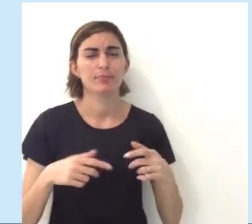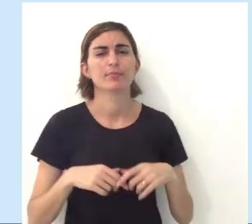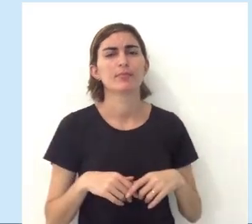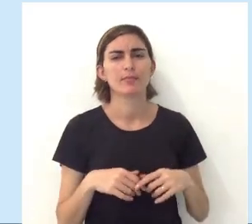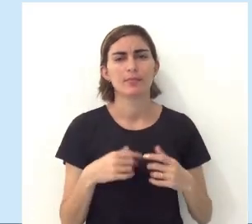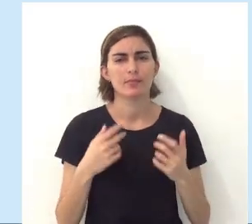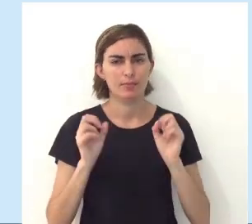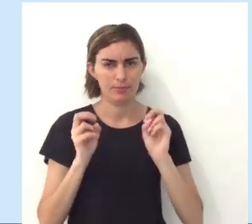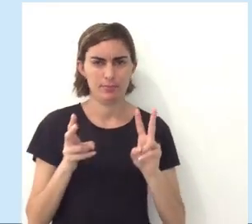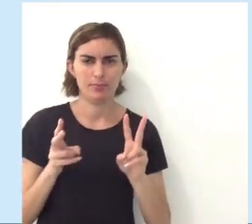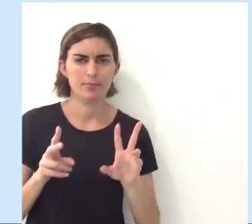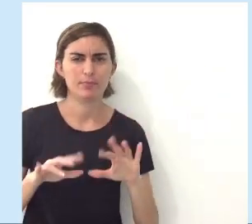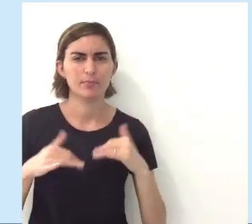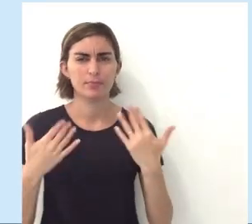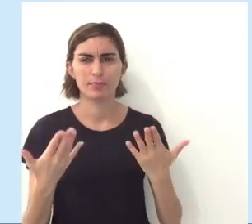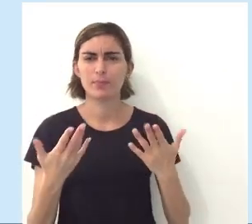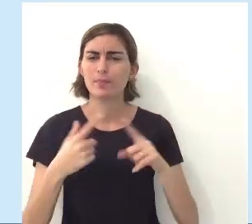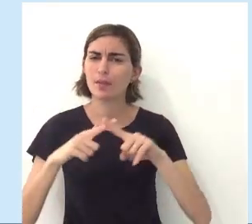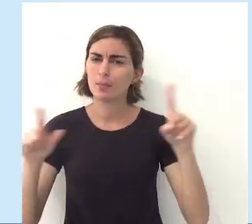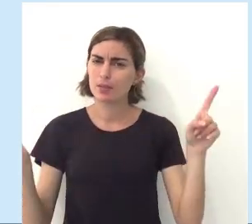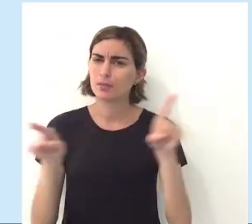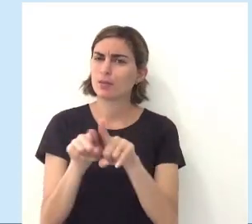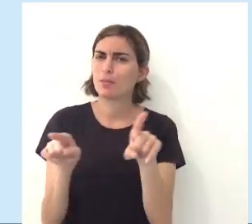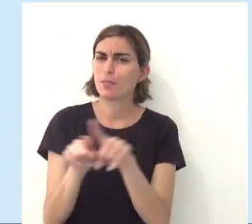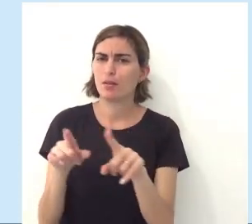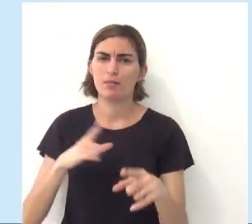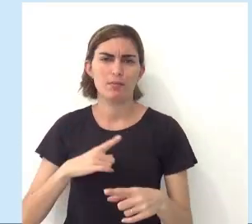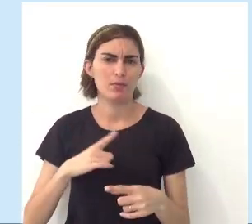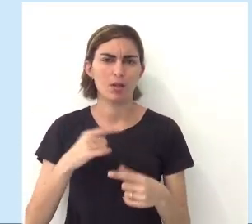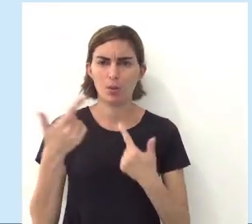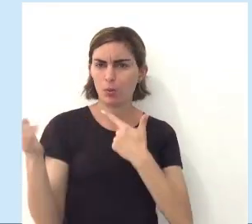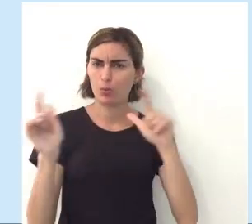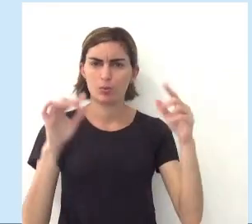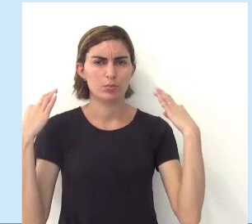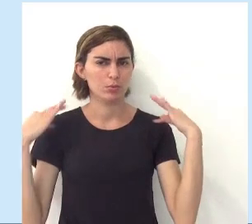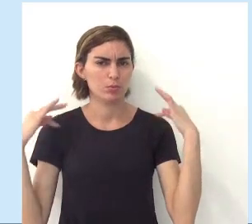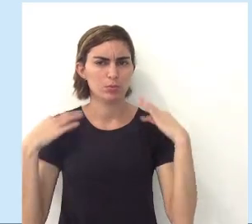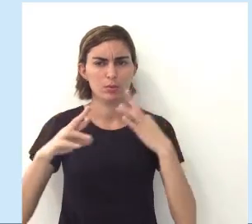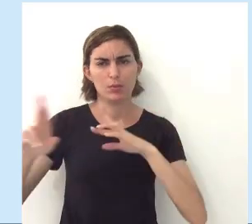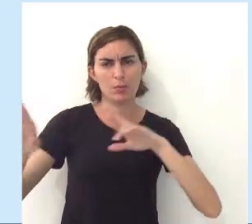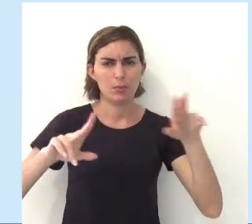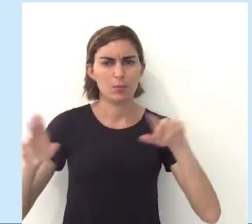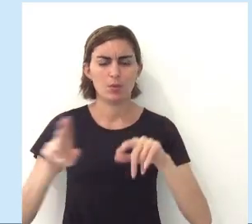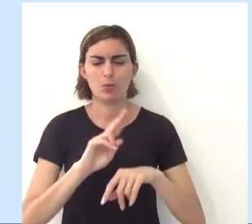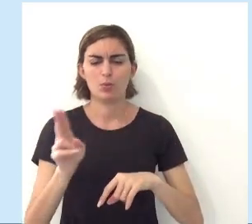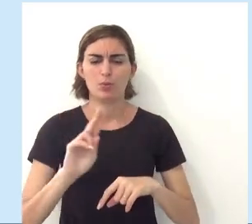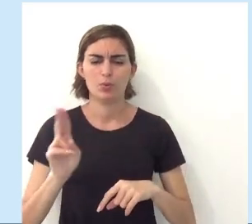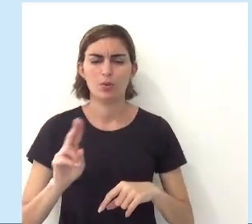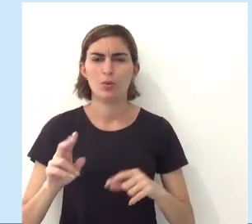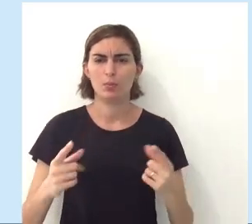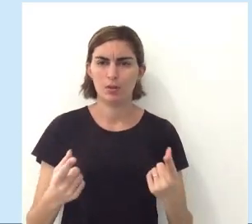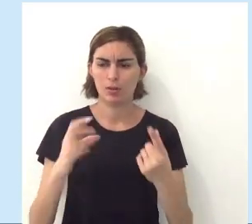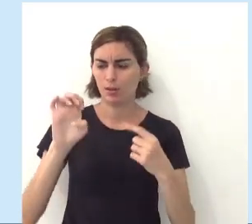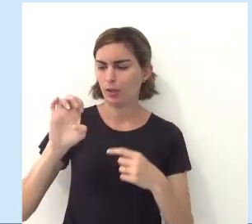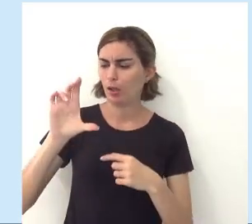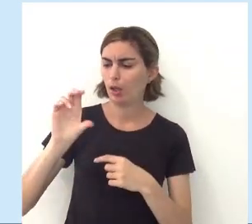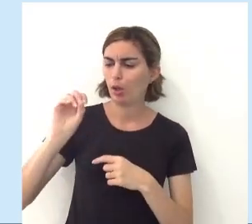né, vamos dizer assim, ok? Mas existem também outras formas de turismo diversificada chamada de ecoturismo.